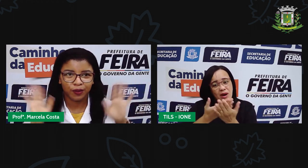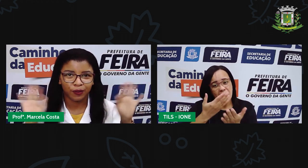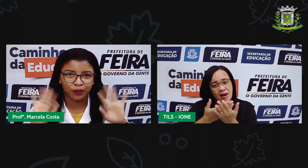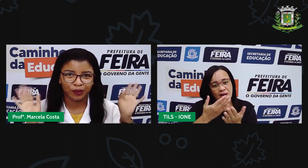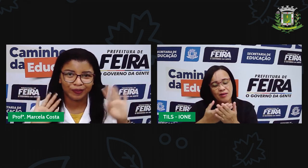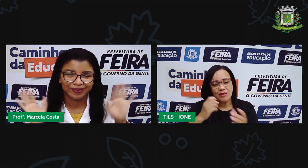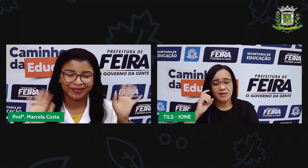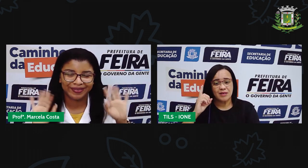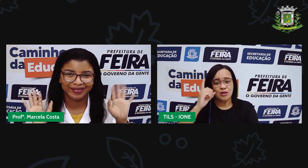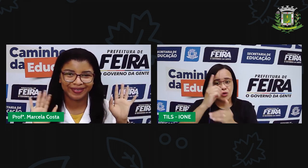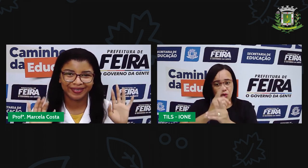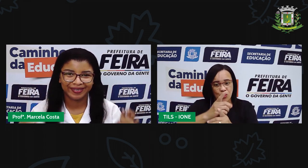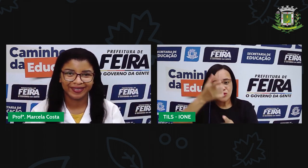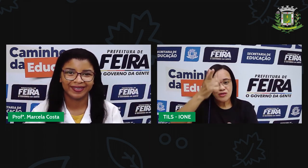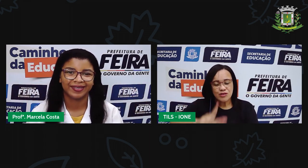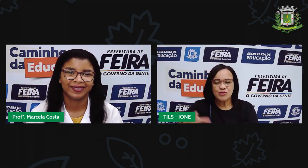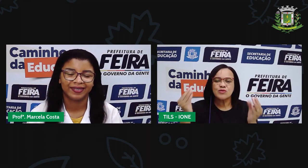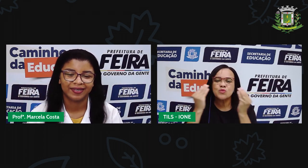o próximo encontro.